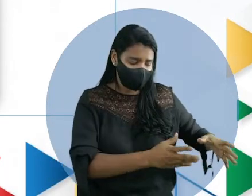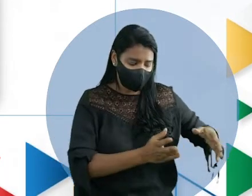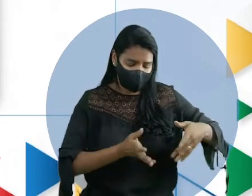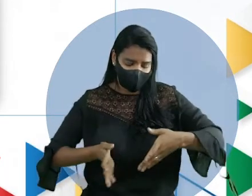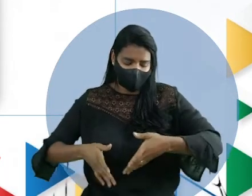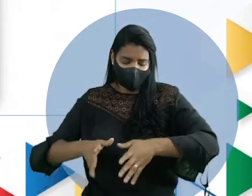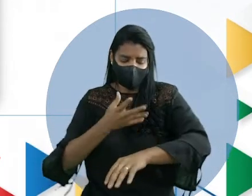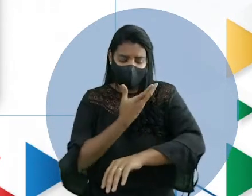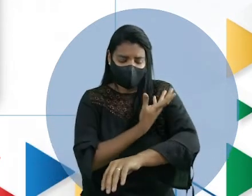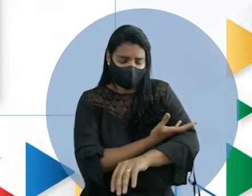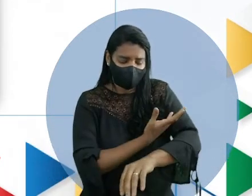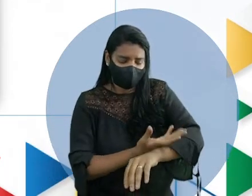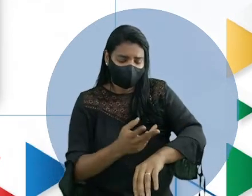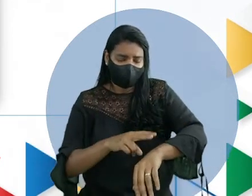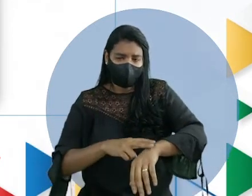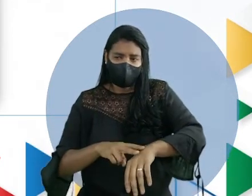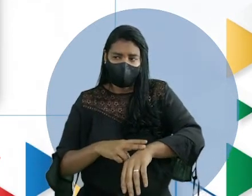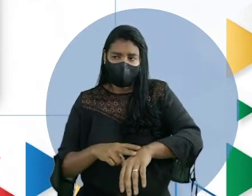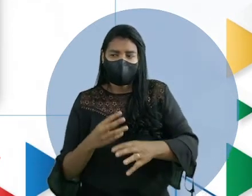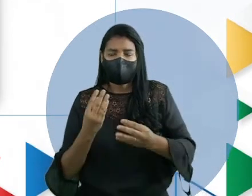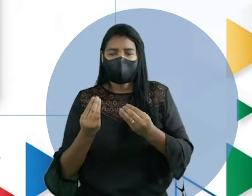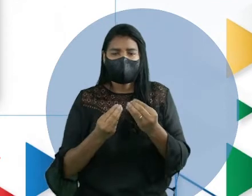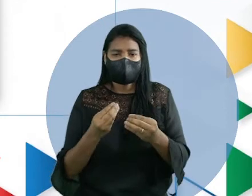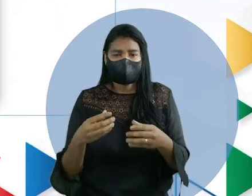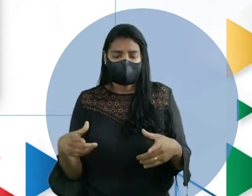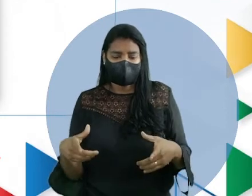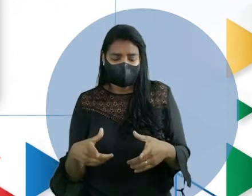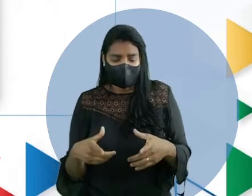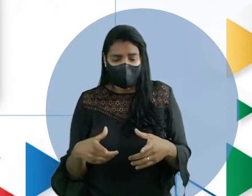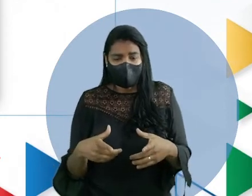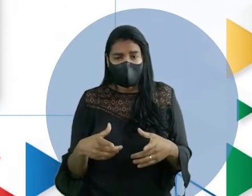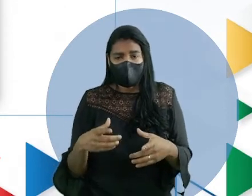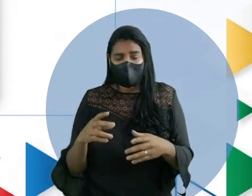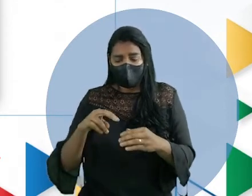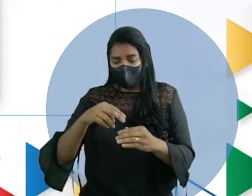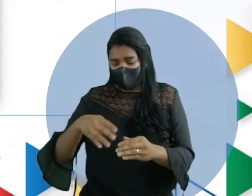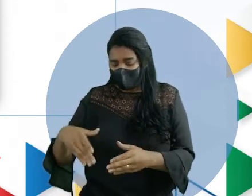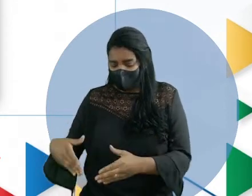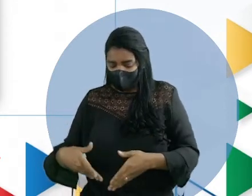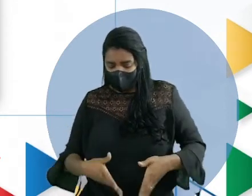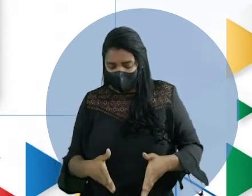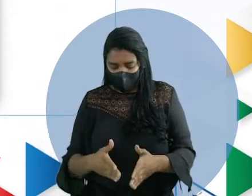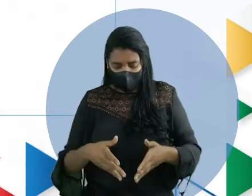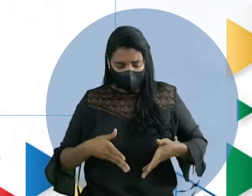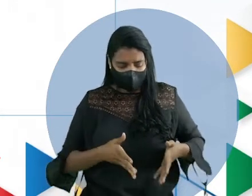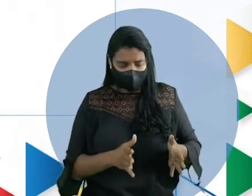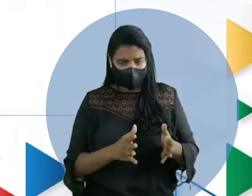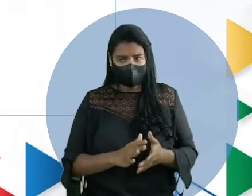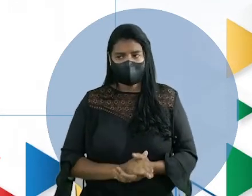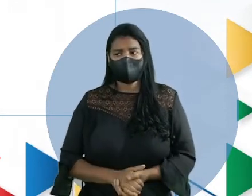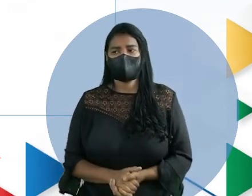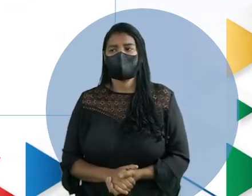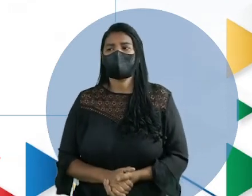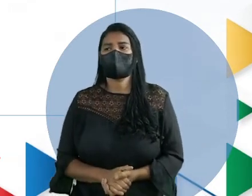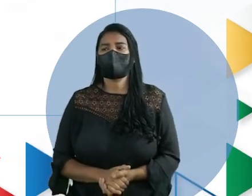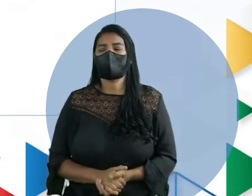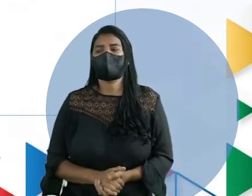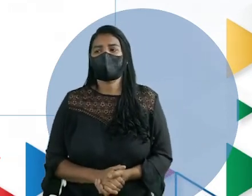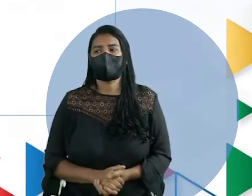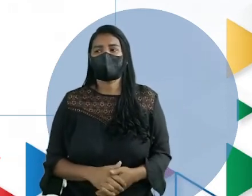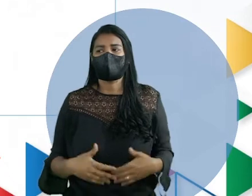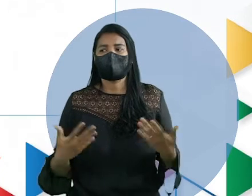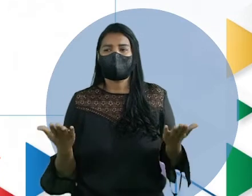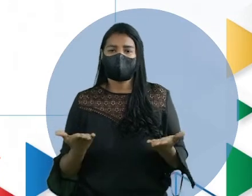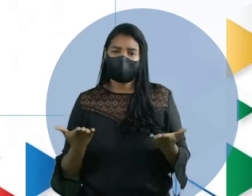verdes, como se fosse ao longe pequenas piscinas. Mas são rios, tá, gente? E